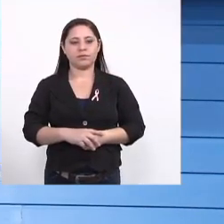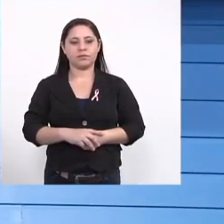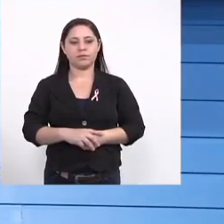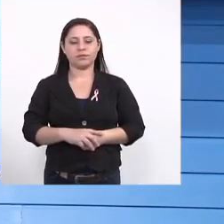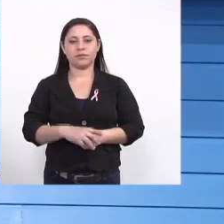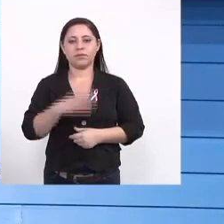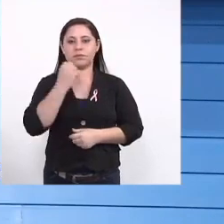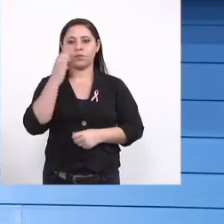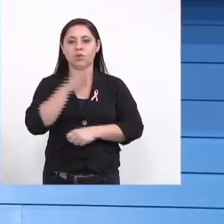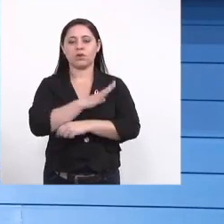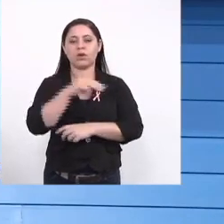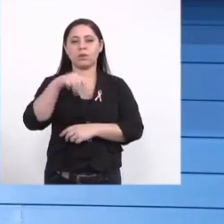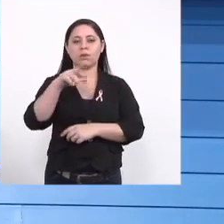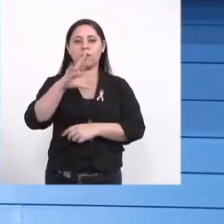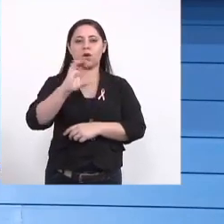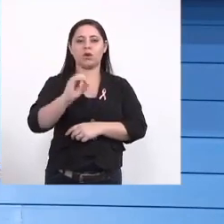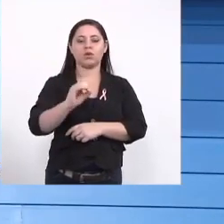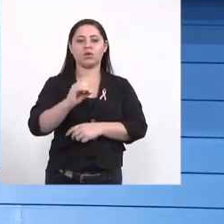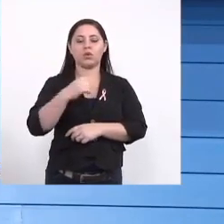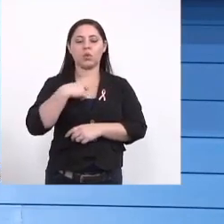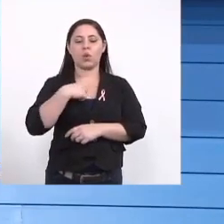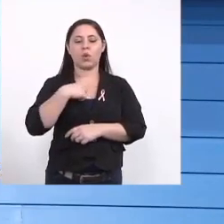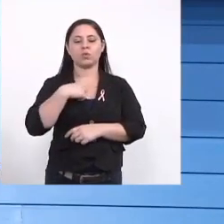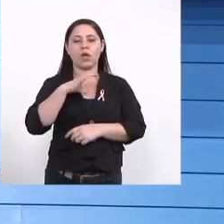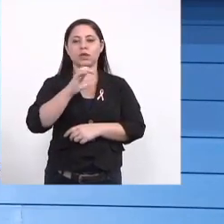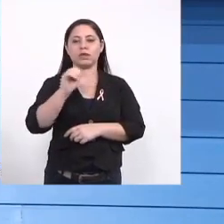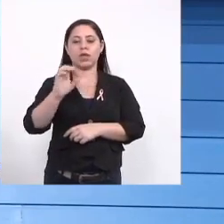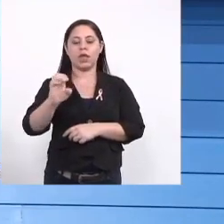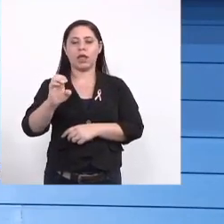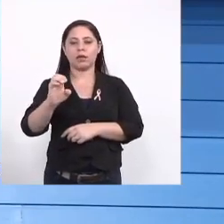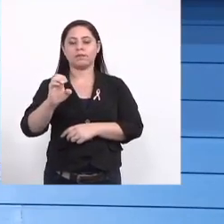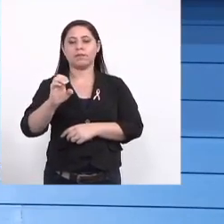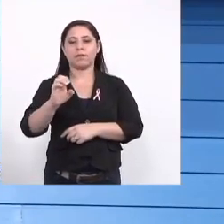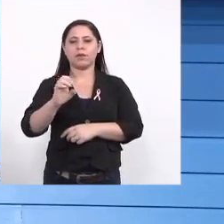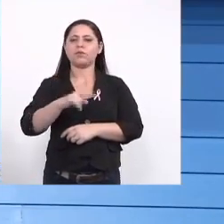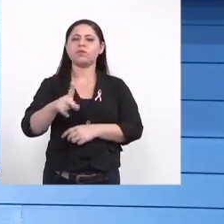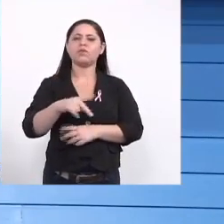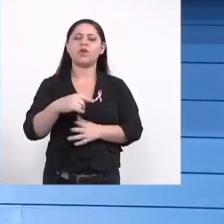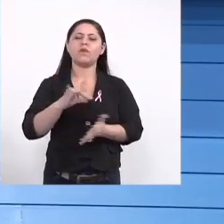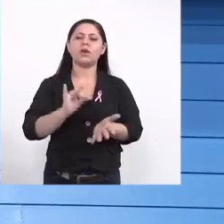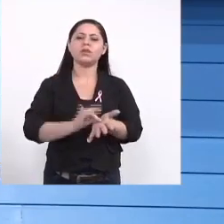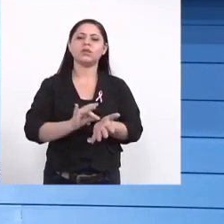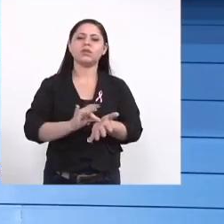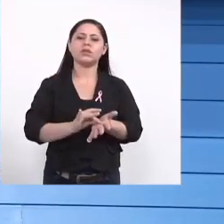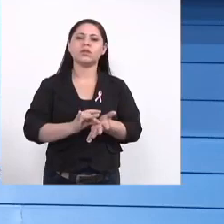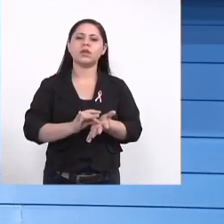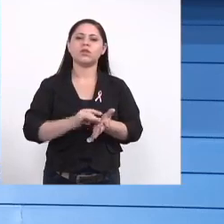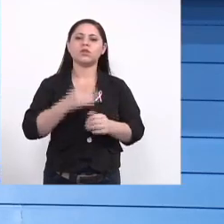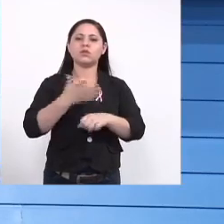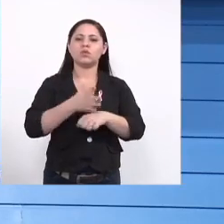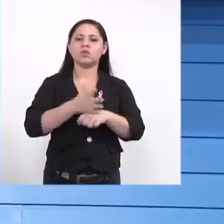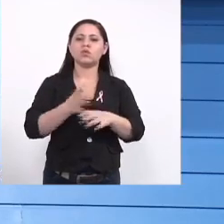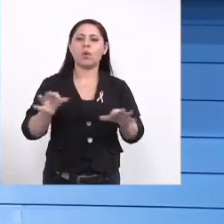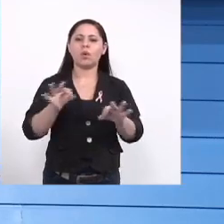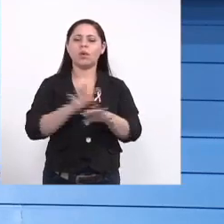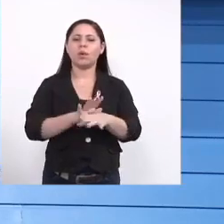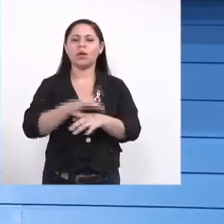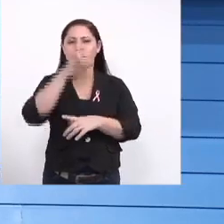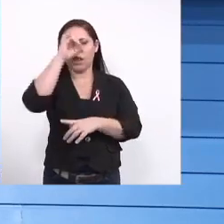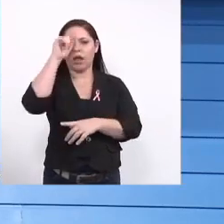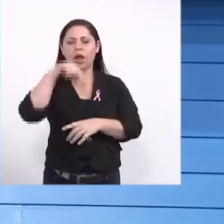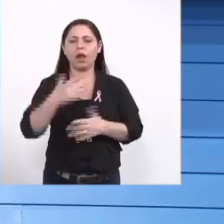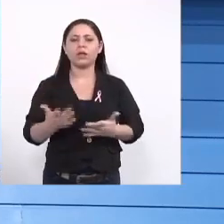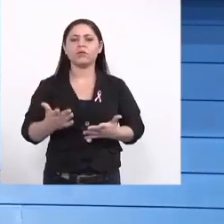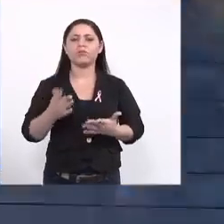boa tarde meu nome é Marco Aurélio sou agente de combate às endemias professor na verdade depois dos experimentos terminados a ideia